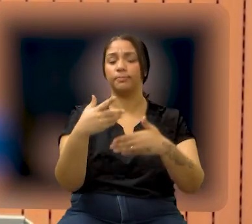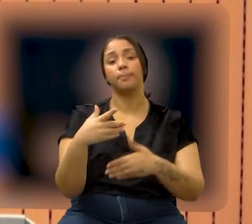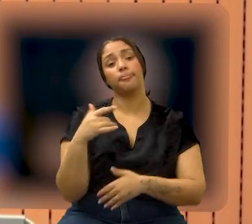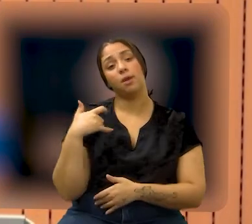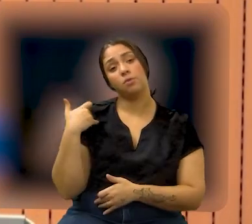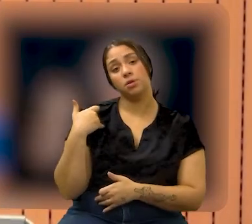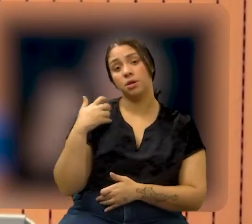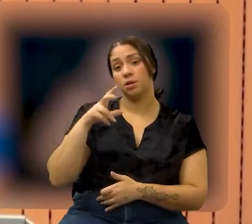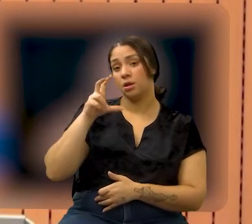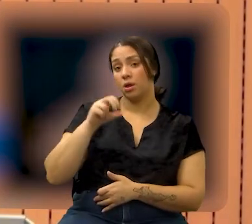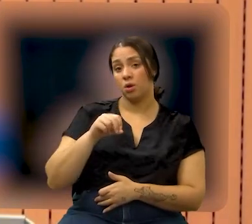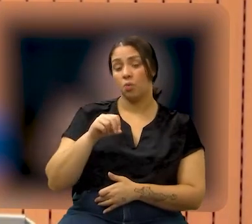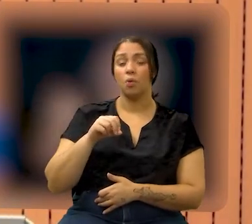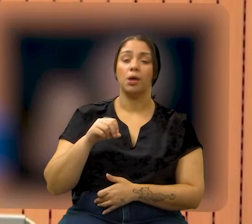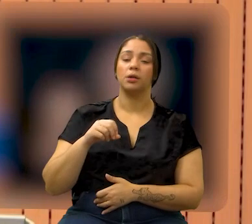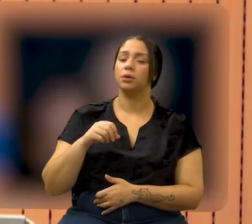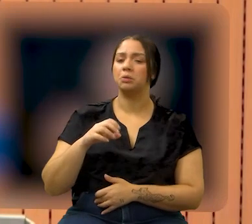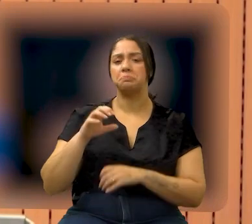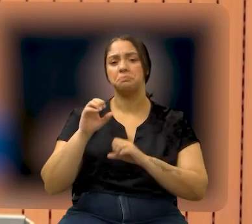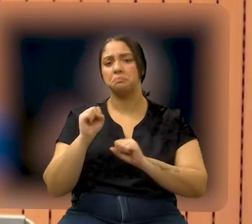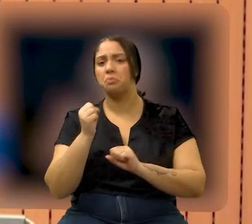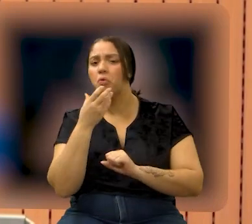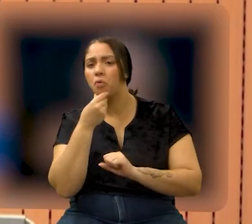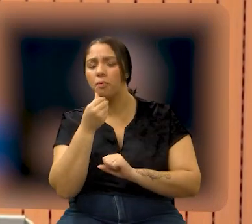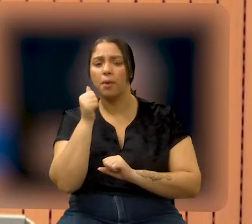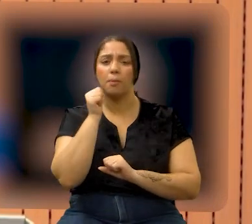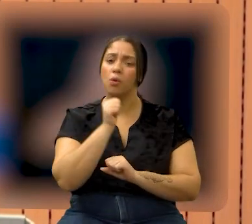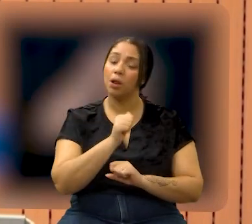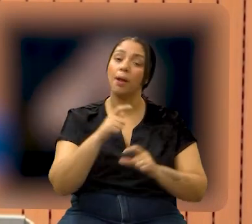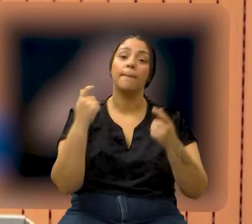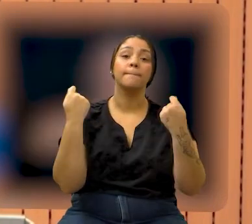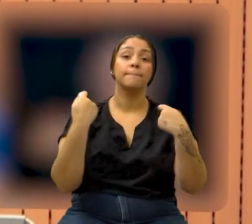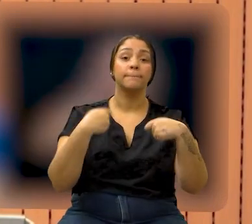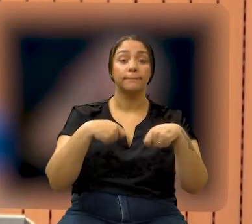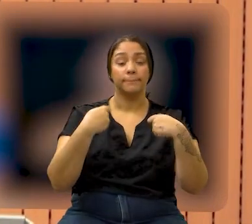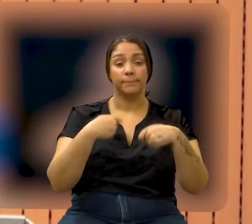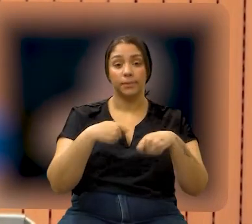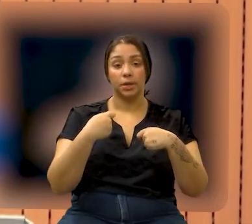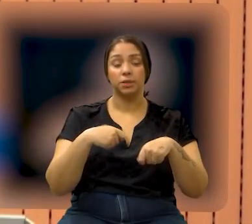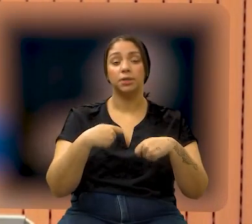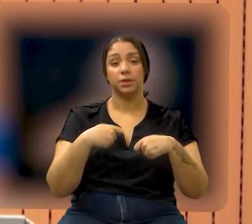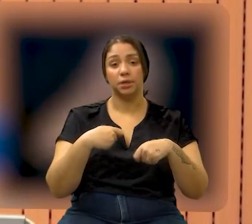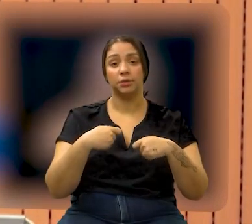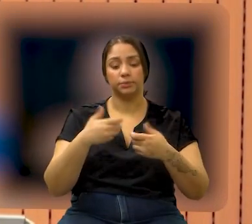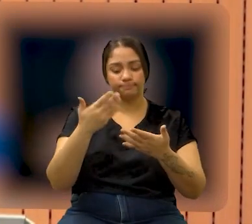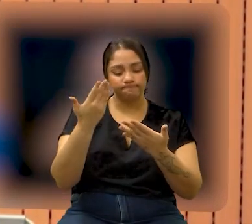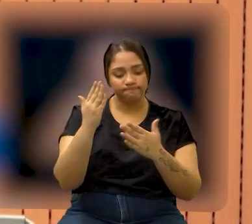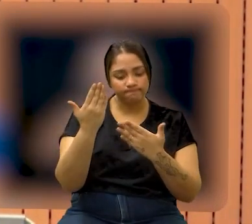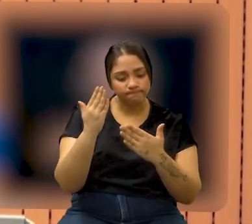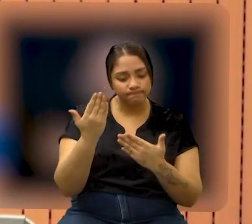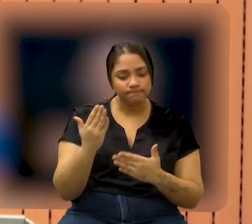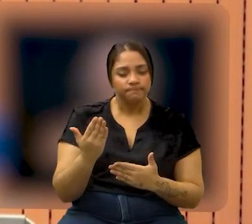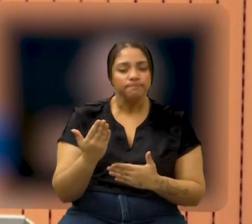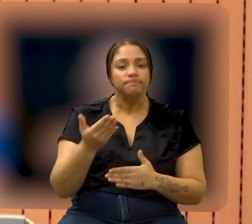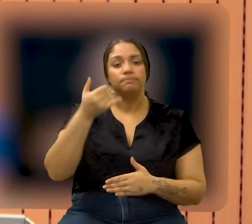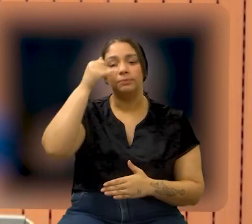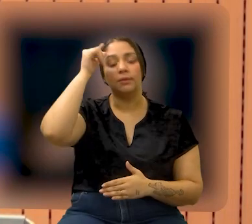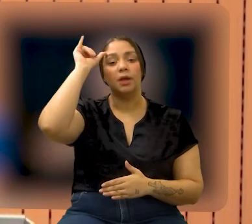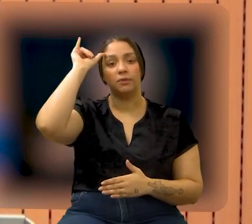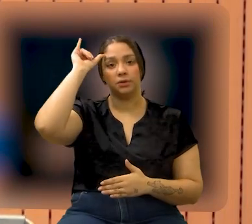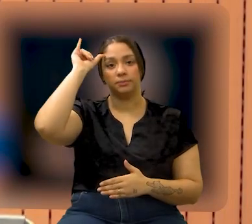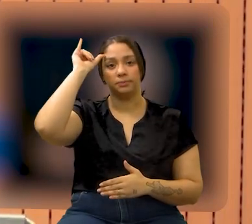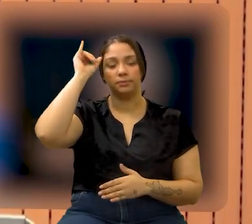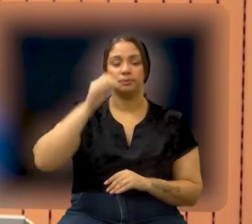50 anos, todo cidadão brasileiro, seja homem ou mulher, precisa fazer esse